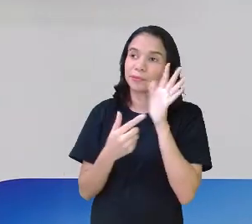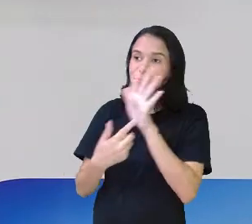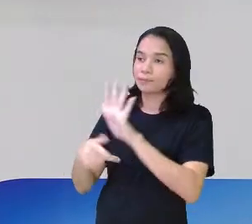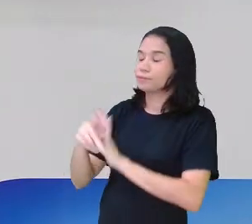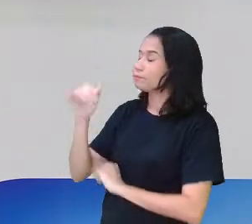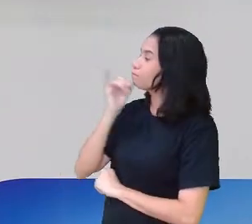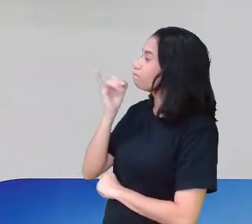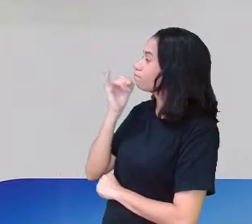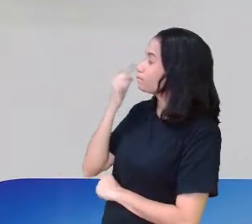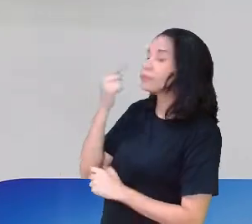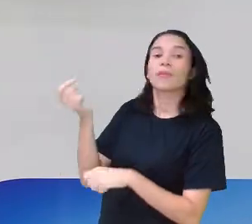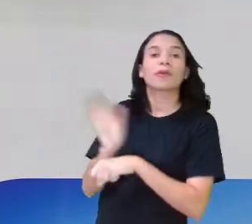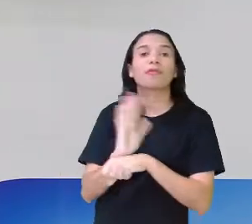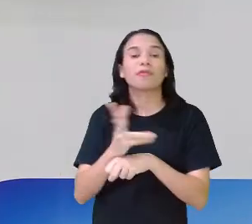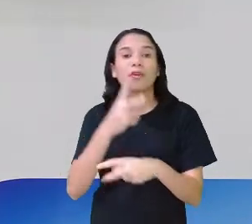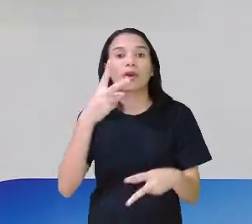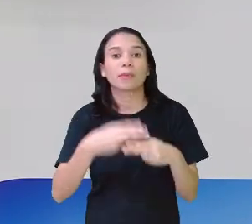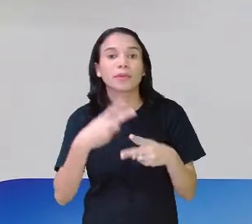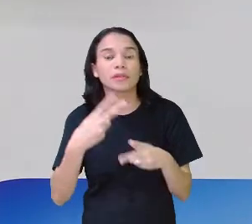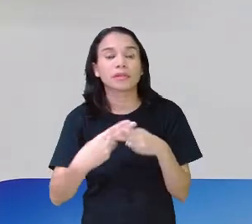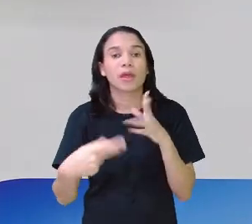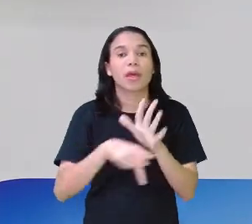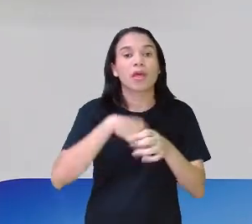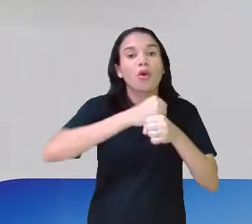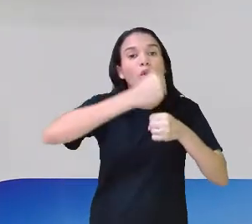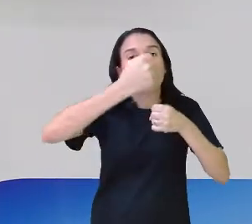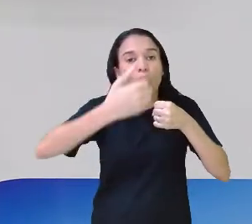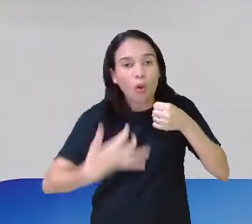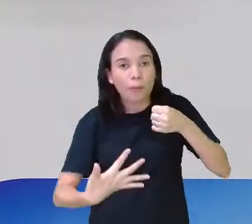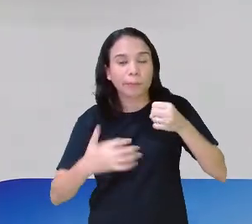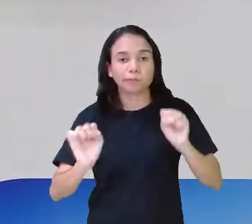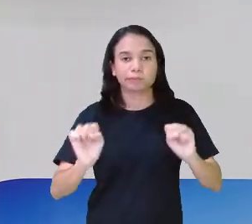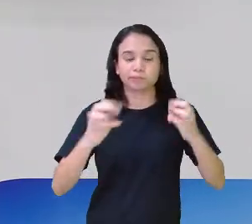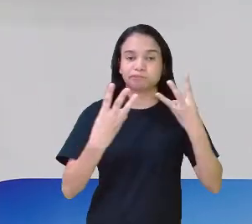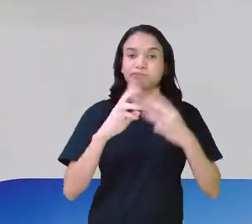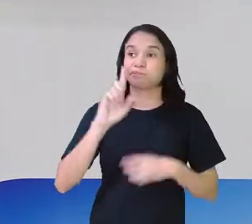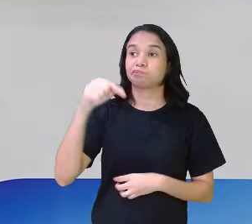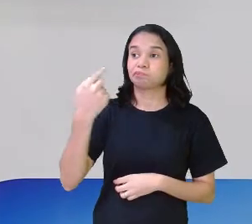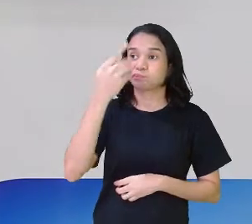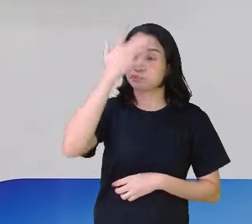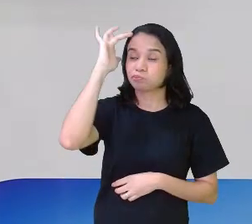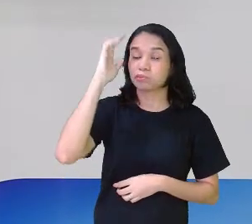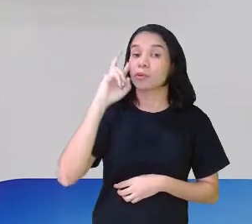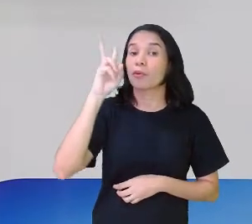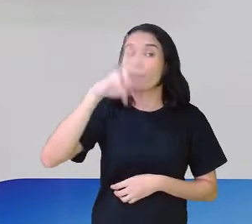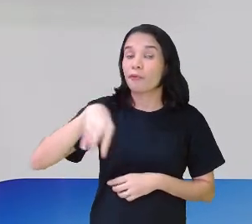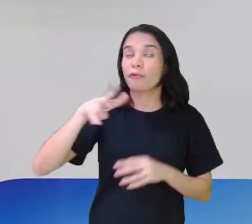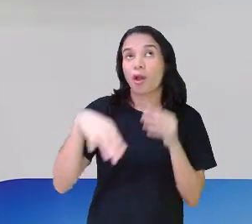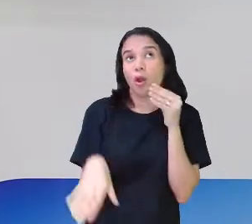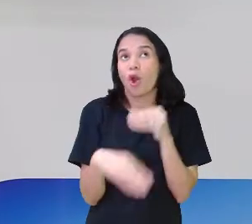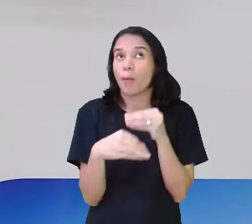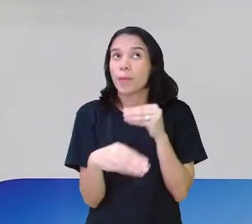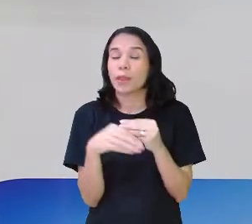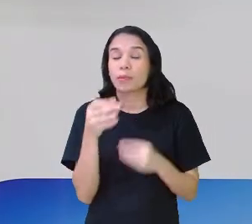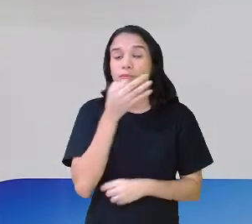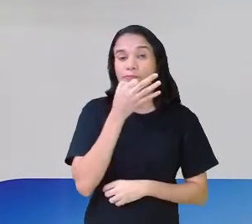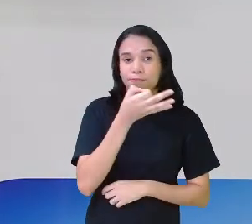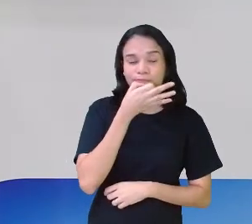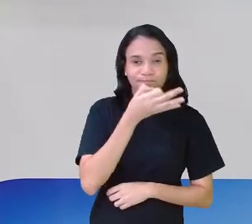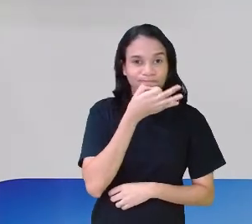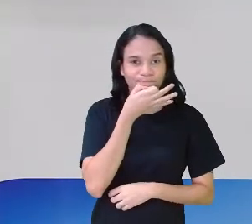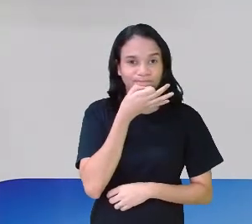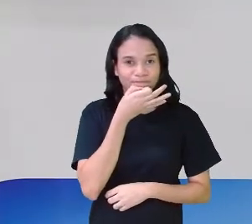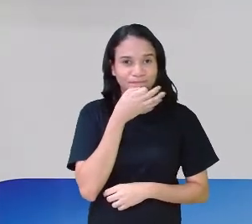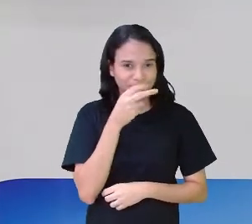os exemplos, filmes, séries, documentários, shows. E após, você coloca a sua opinião. Está certo?